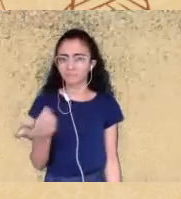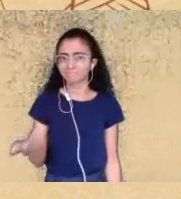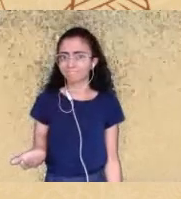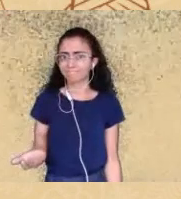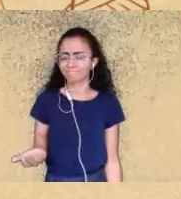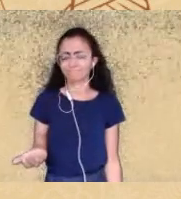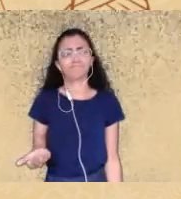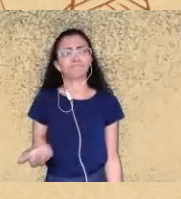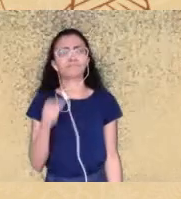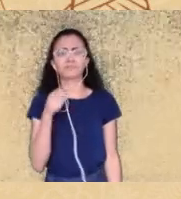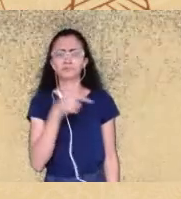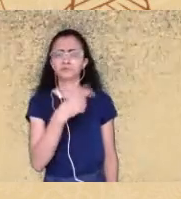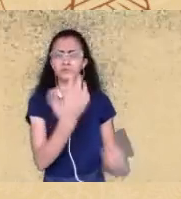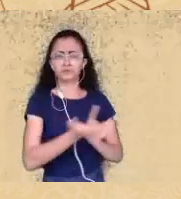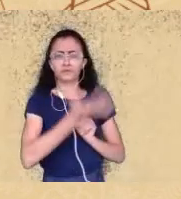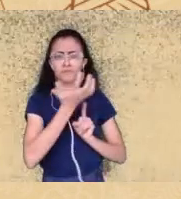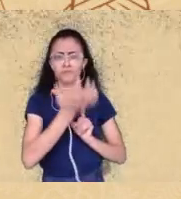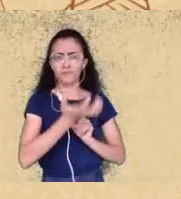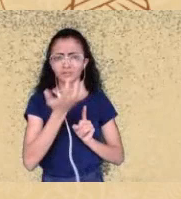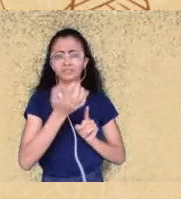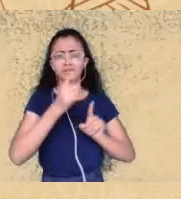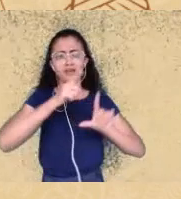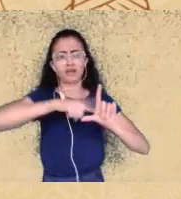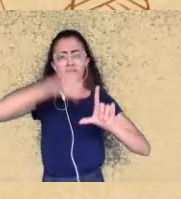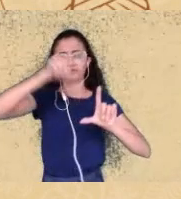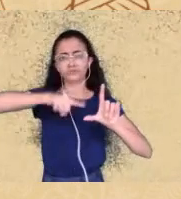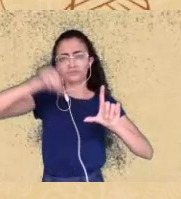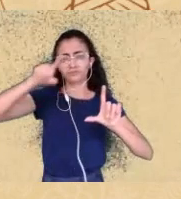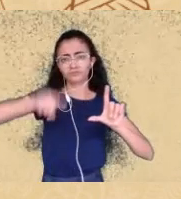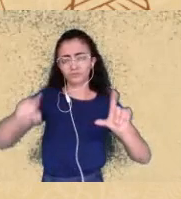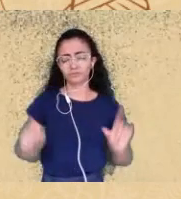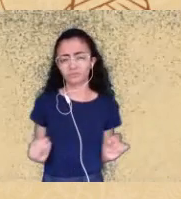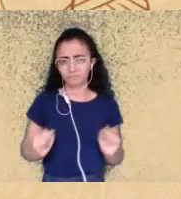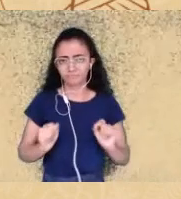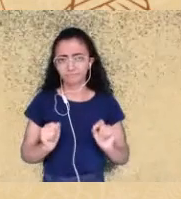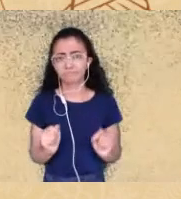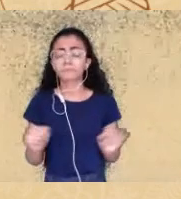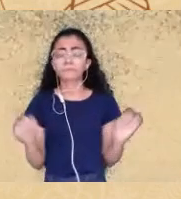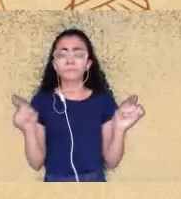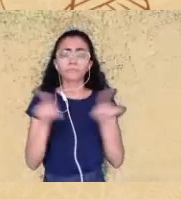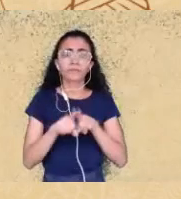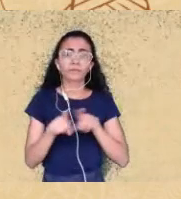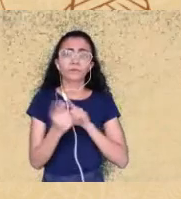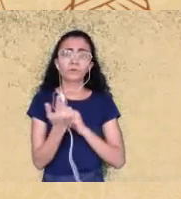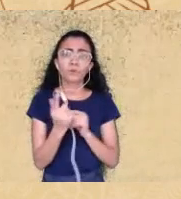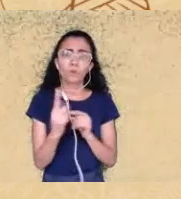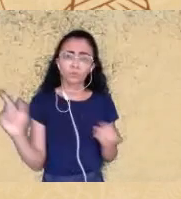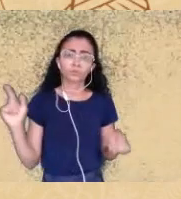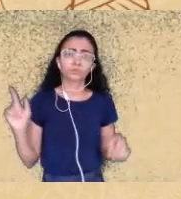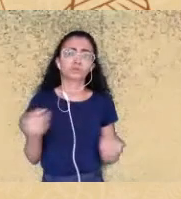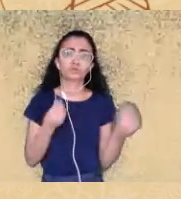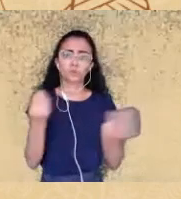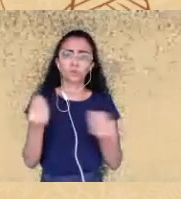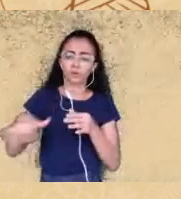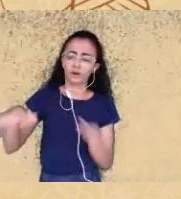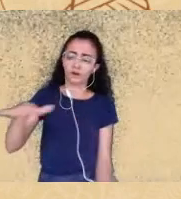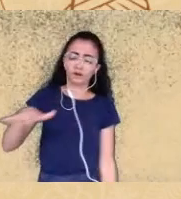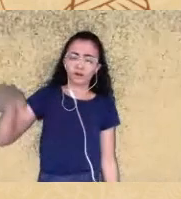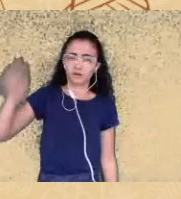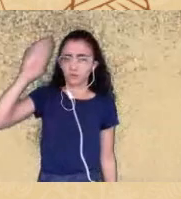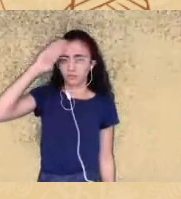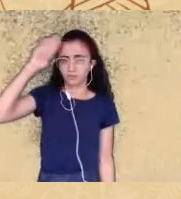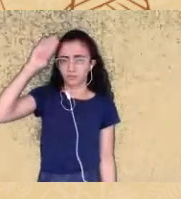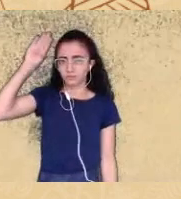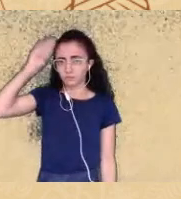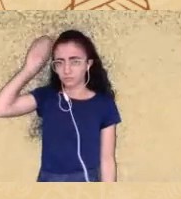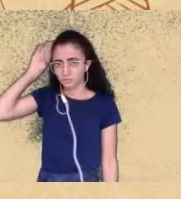nessas estatísticas e aí uma última questão em relação à academia é que é um espaço de disputa